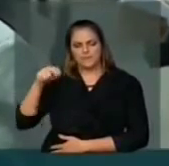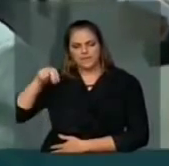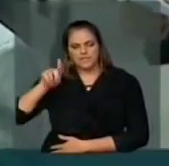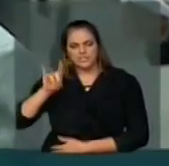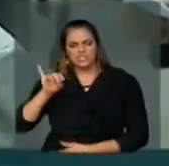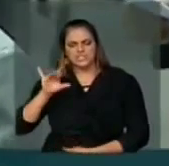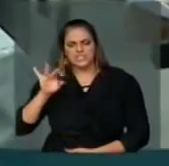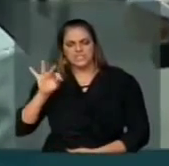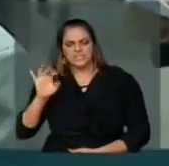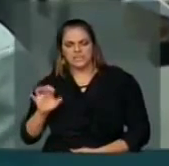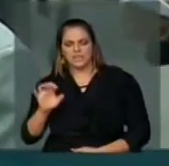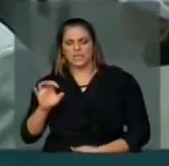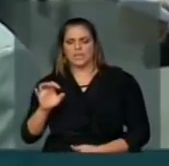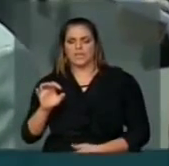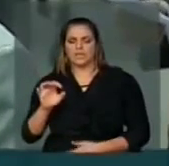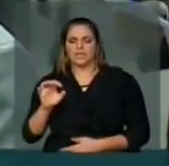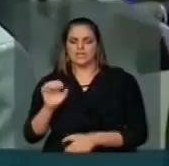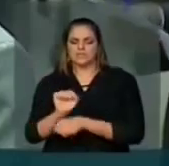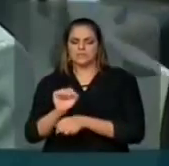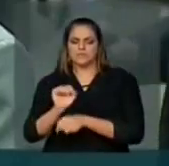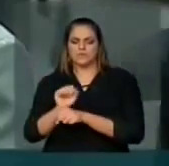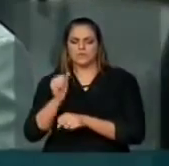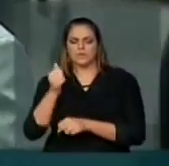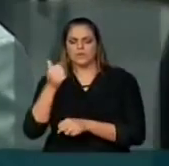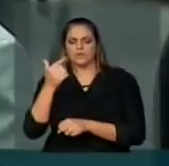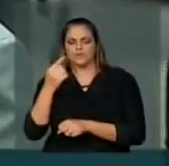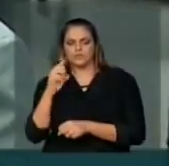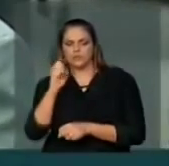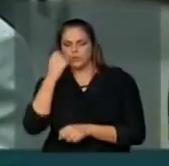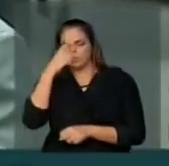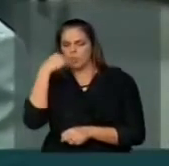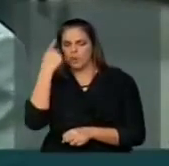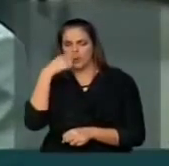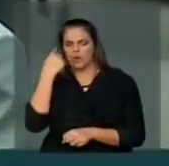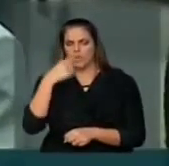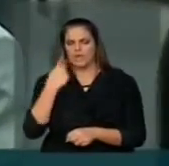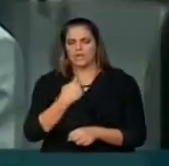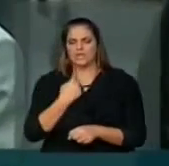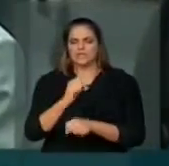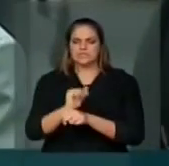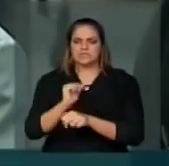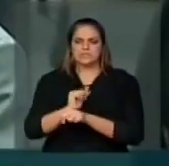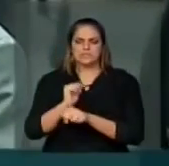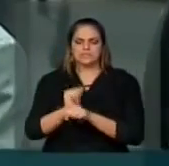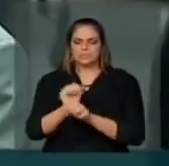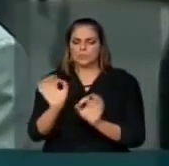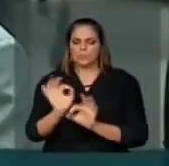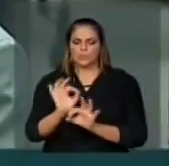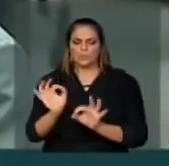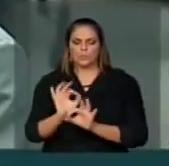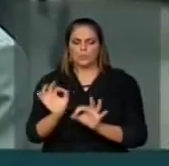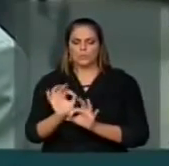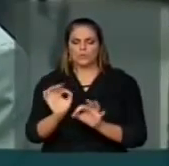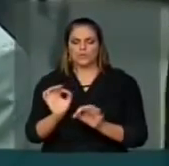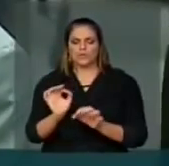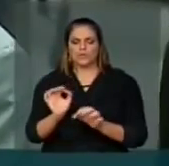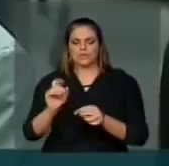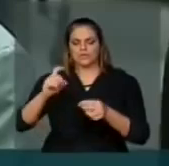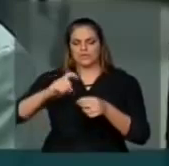28 horas para ser atendida e ela como participante do plano de saúde